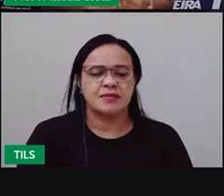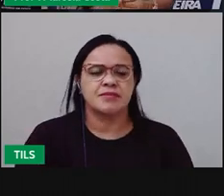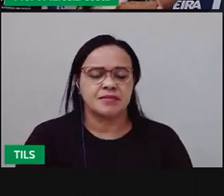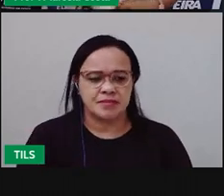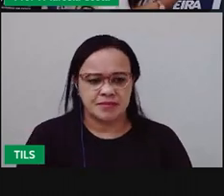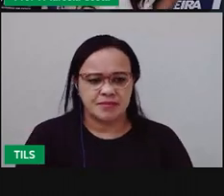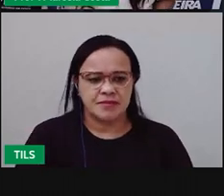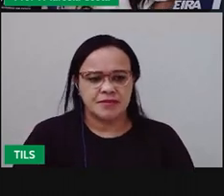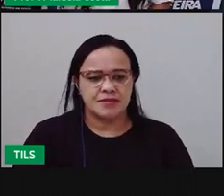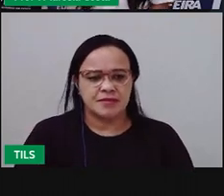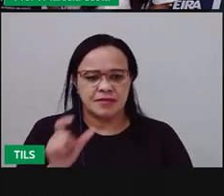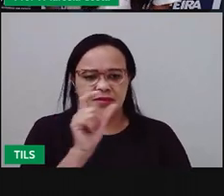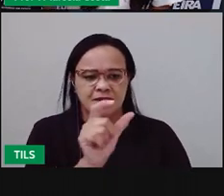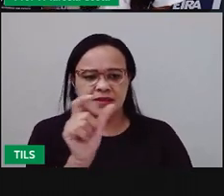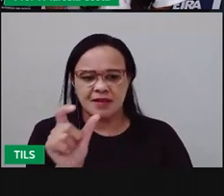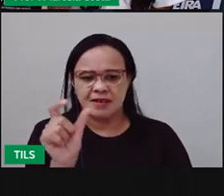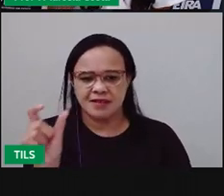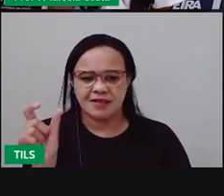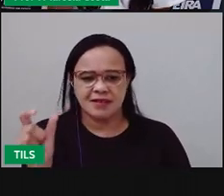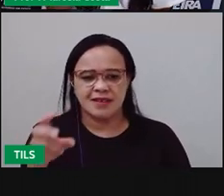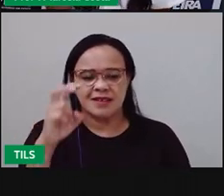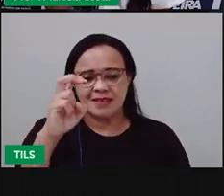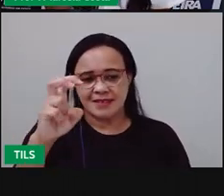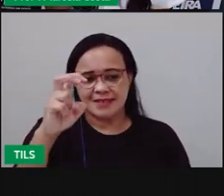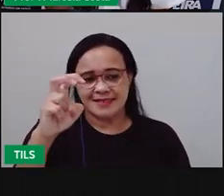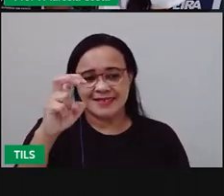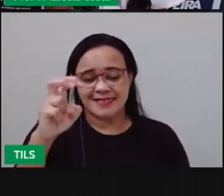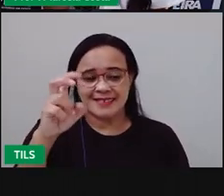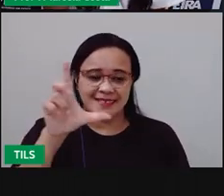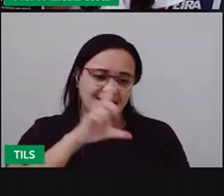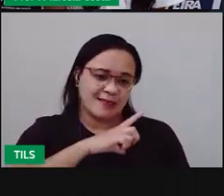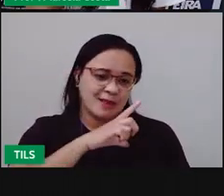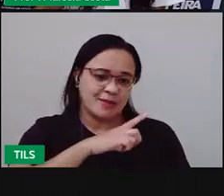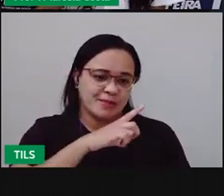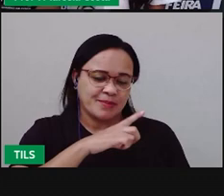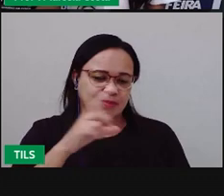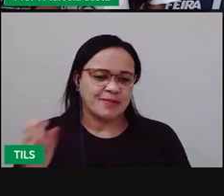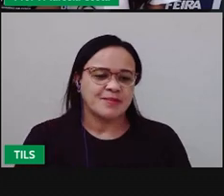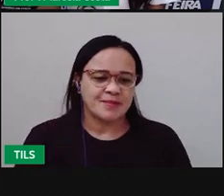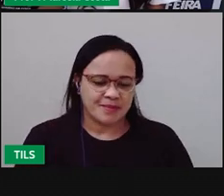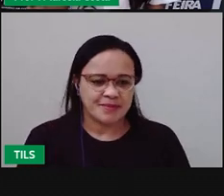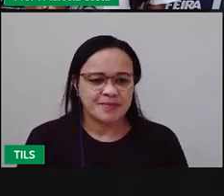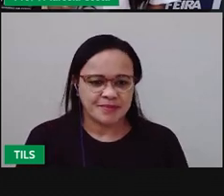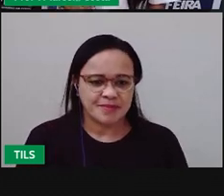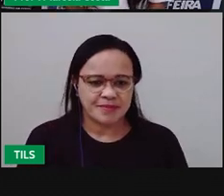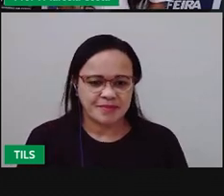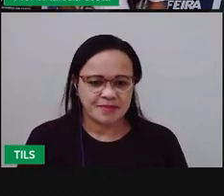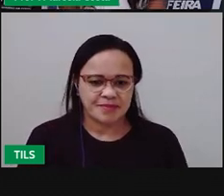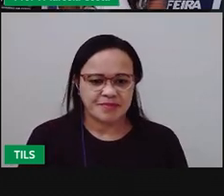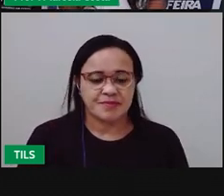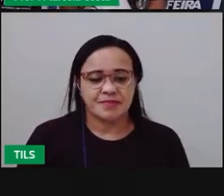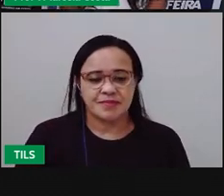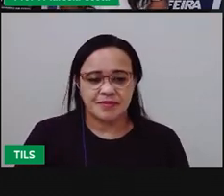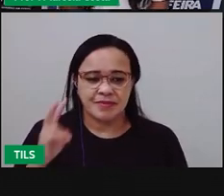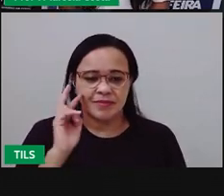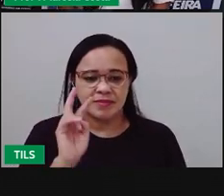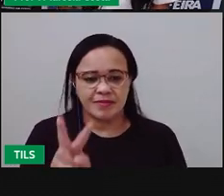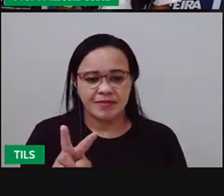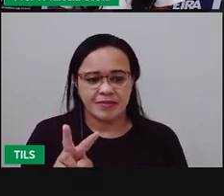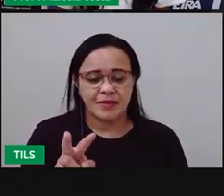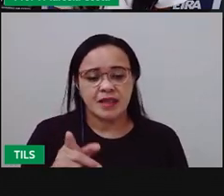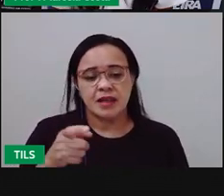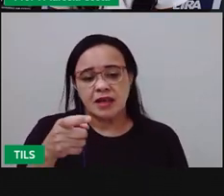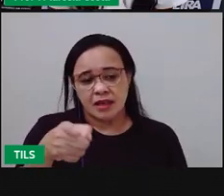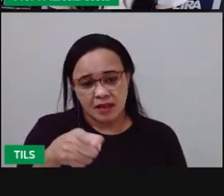Também tem cinco sílabas. E isogravura significa